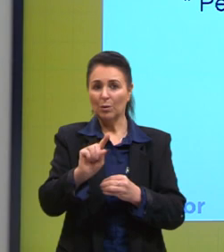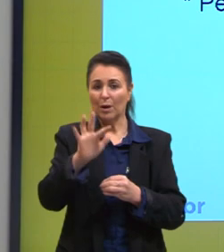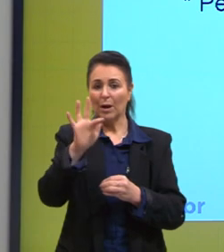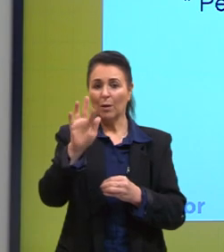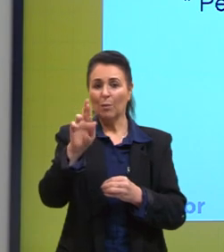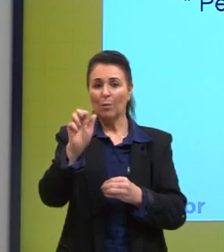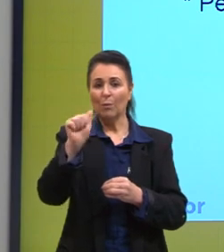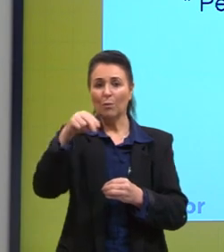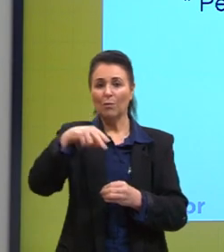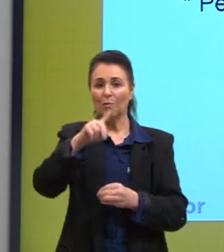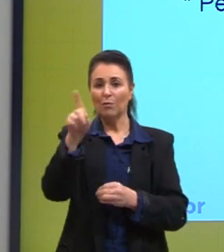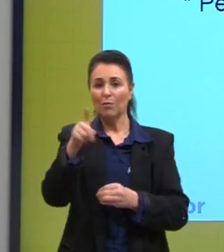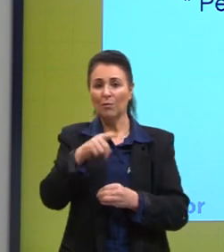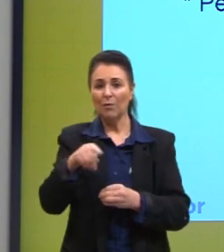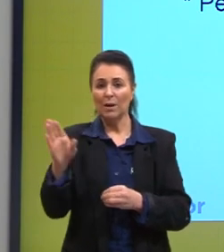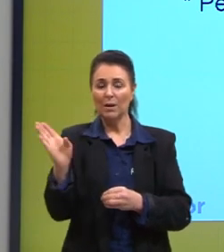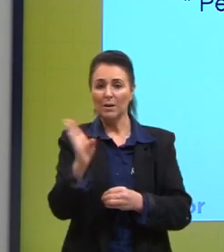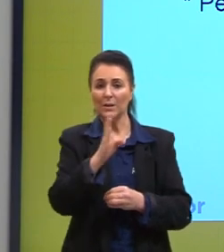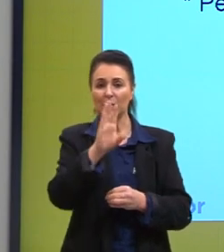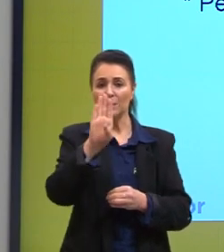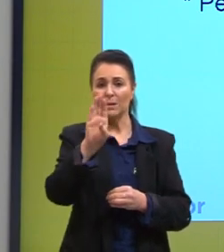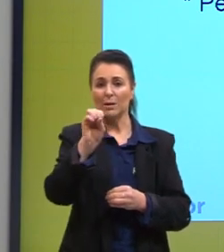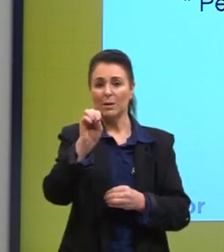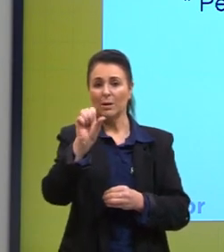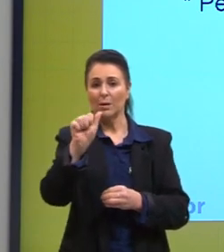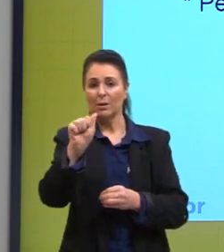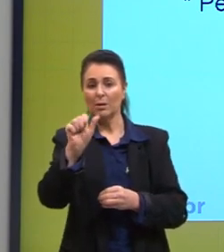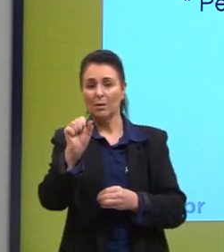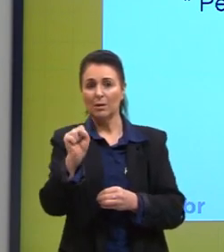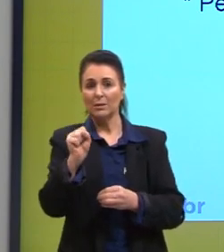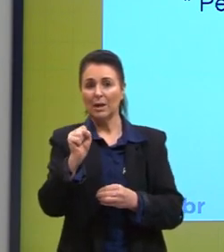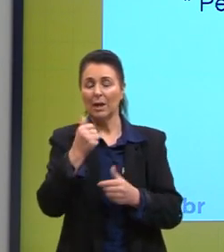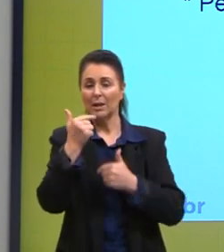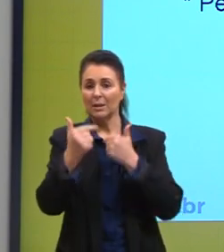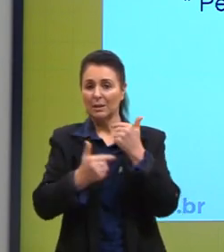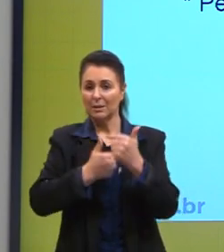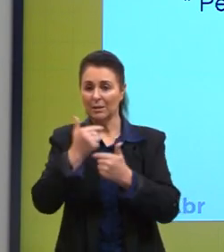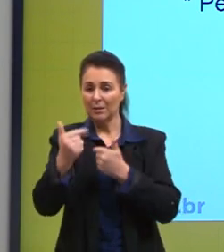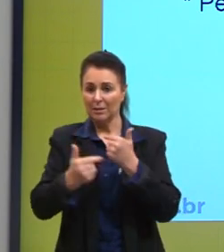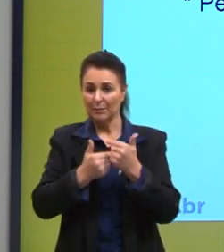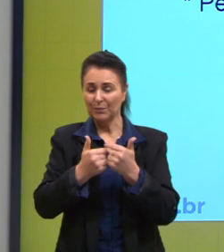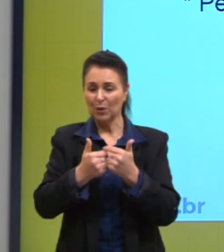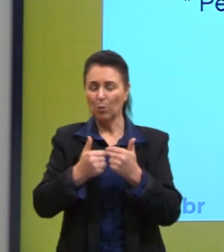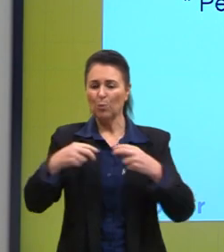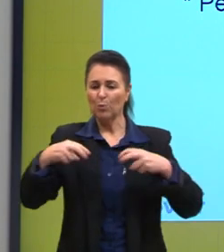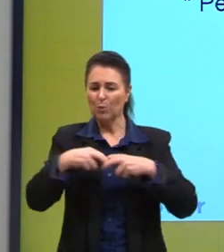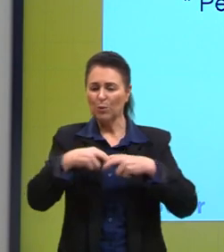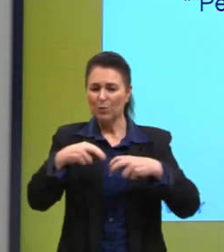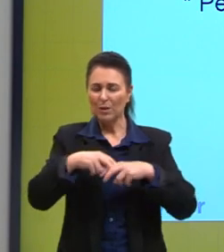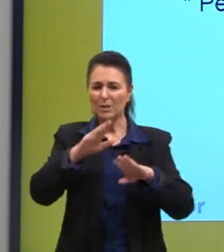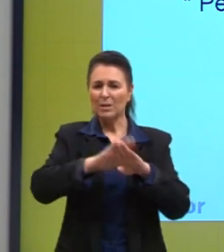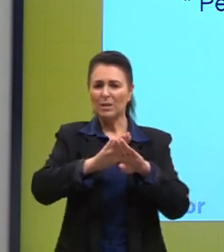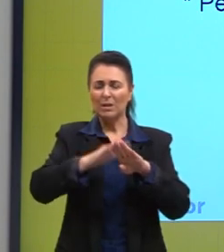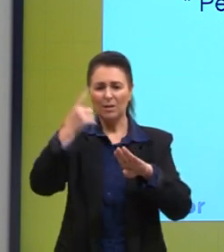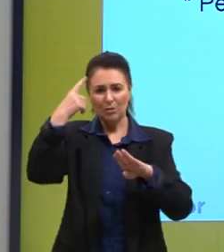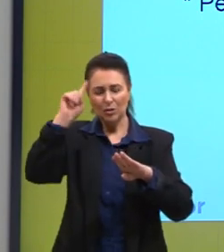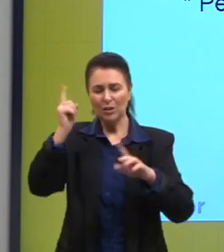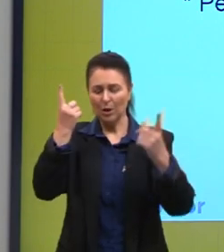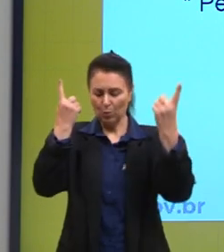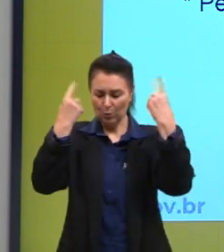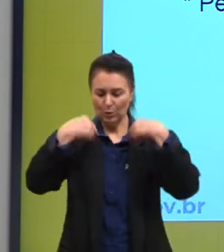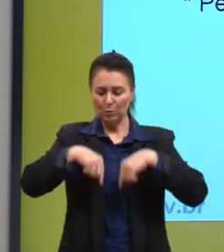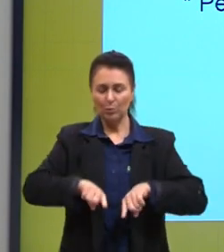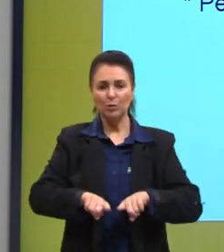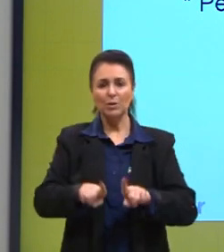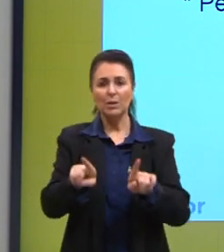Franz Boas. O Franz Boas começa a trabalhar com física, biologia, antropologia, e depois